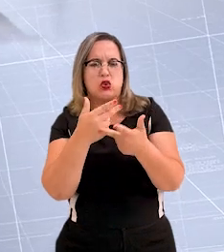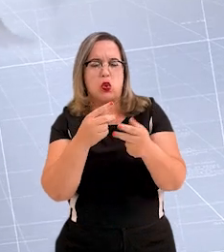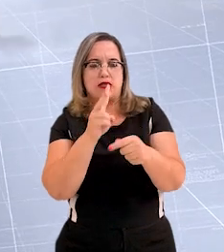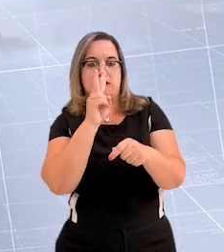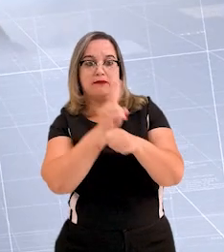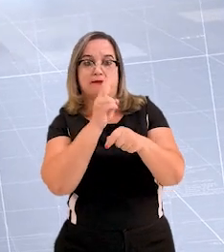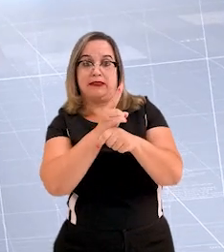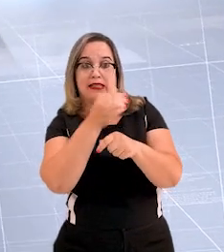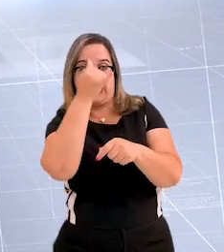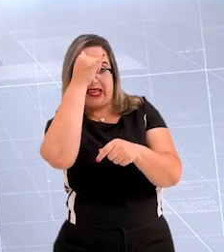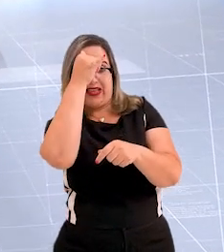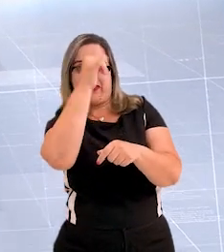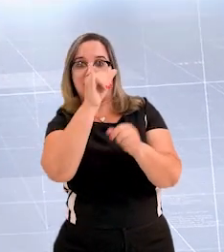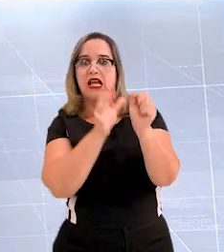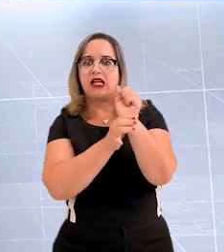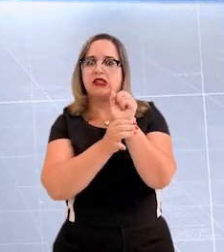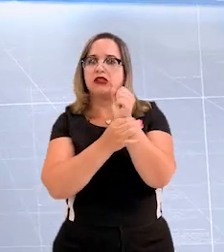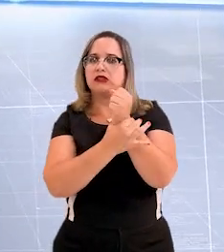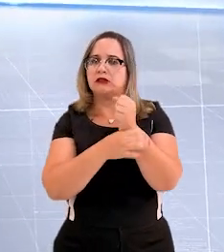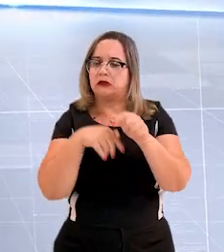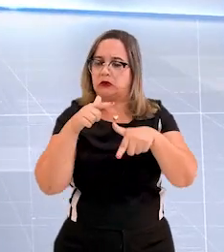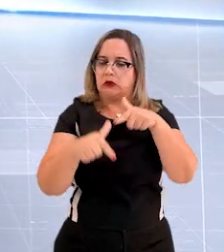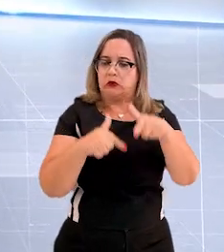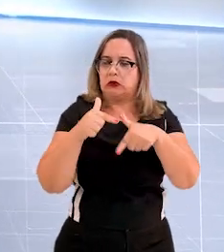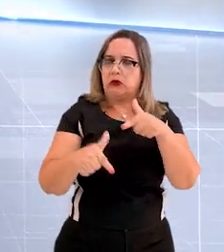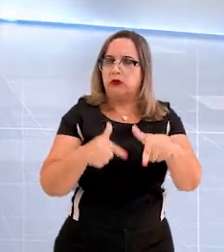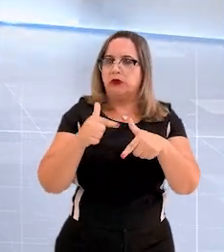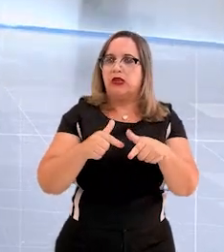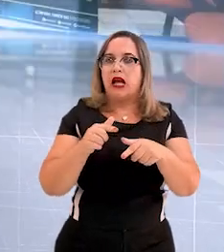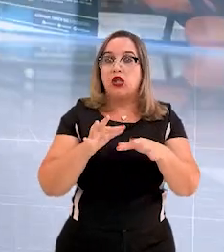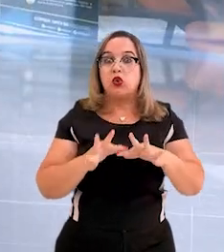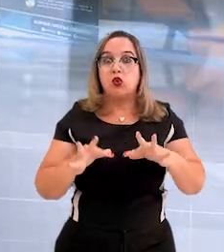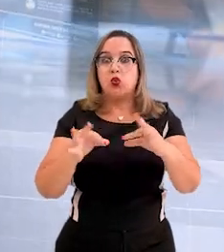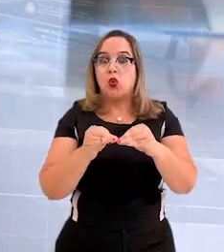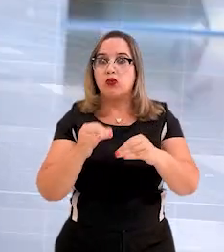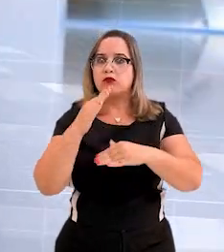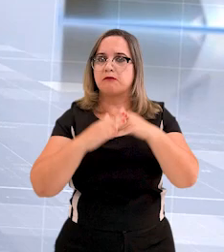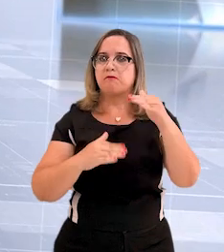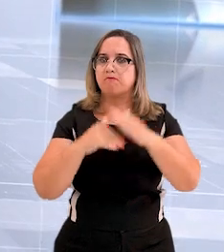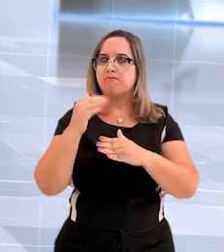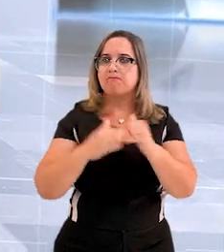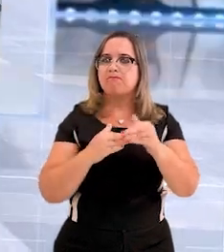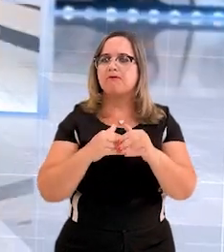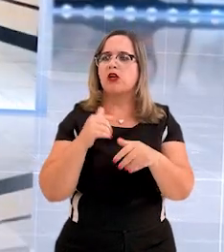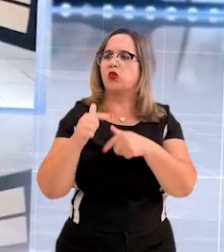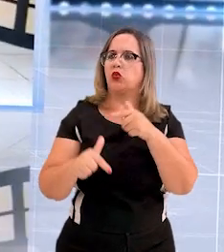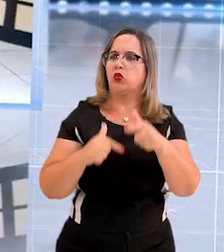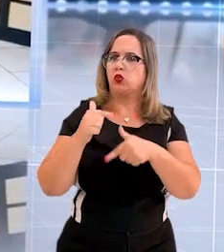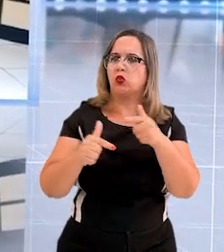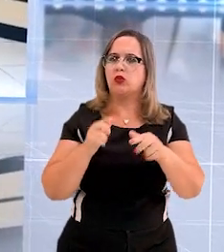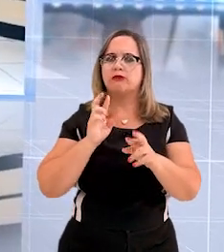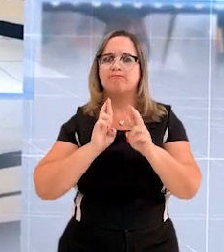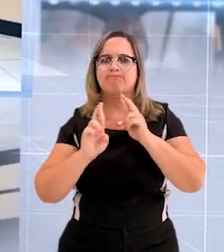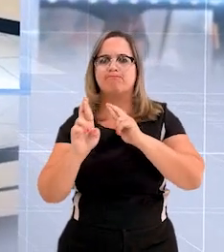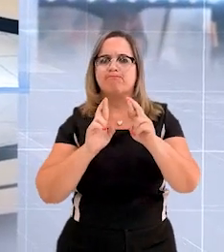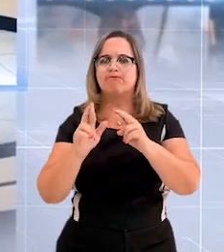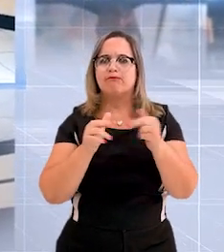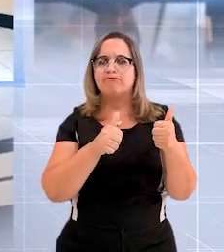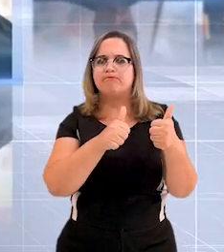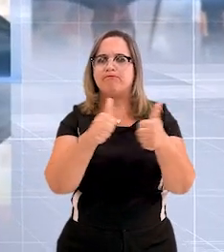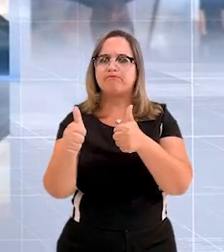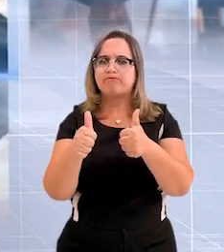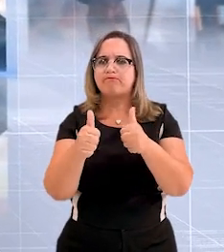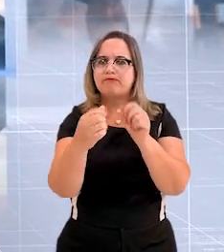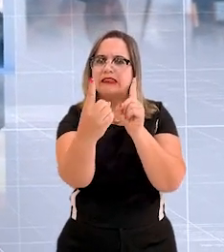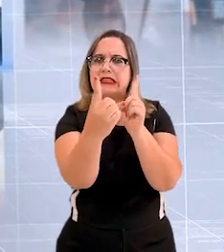preventivas para garantir um trabalho seguro aos seus integrantes, além de uma atuação resolutiva